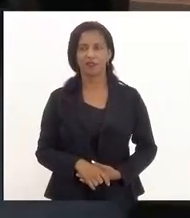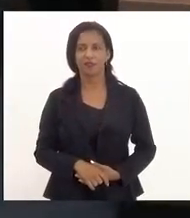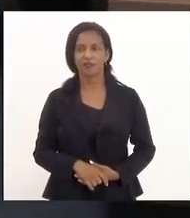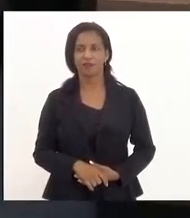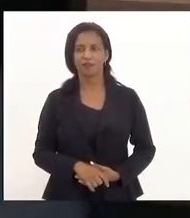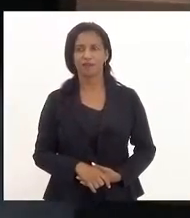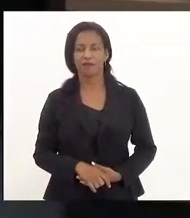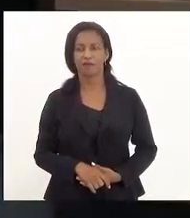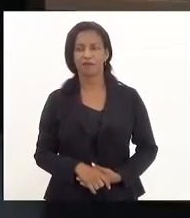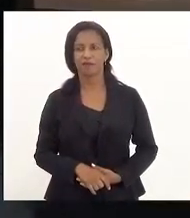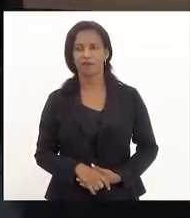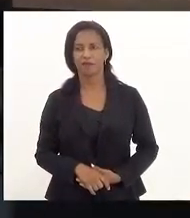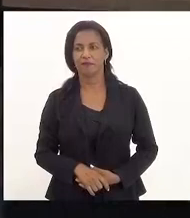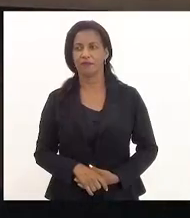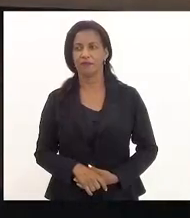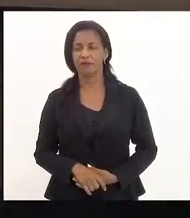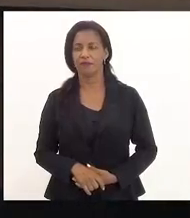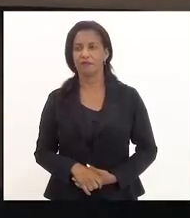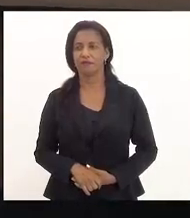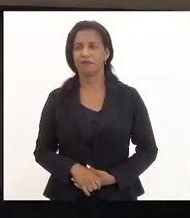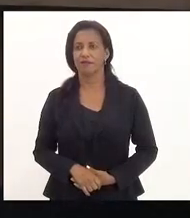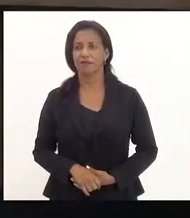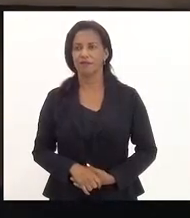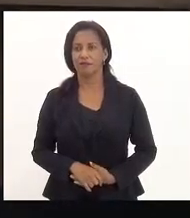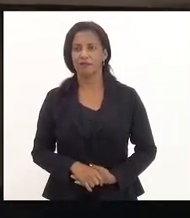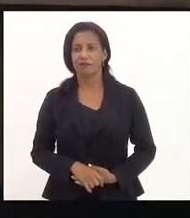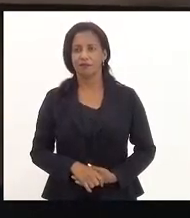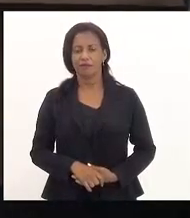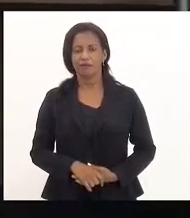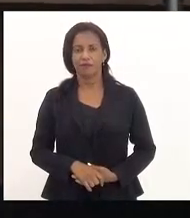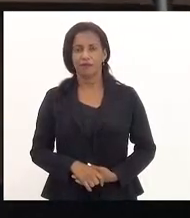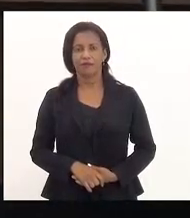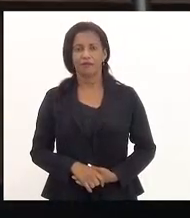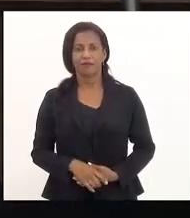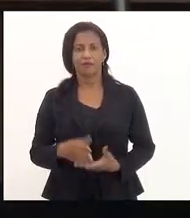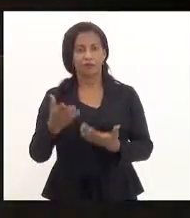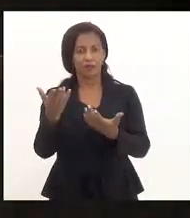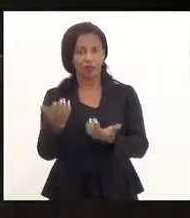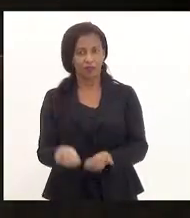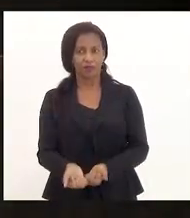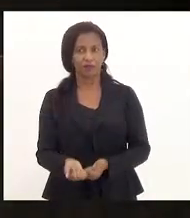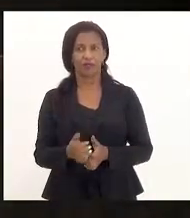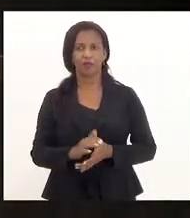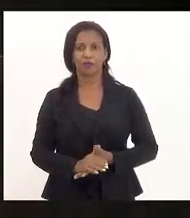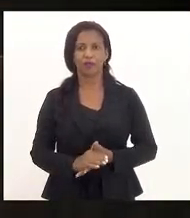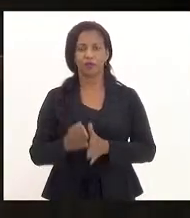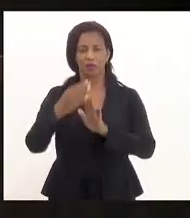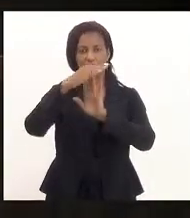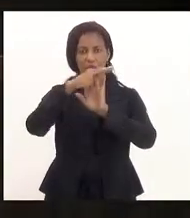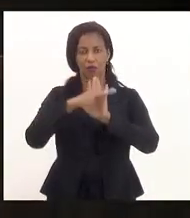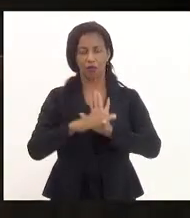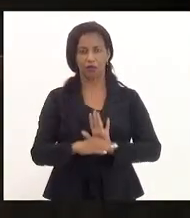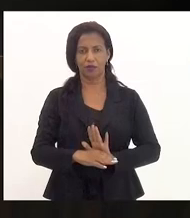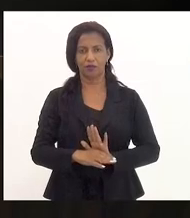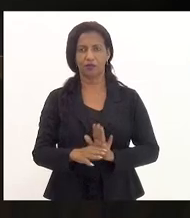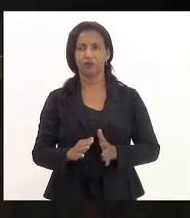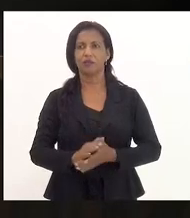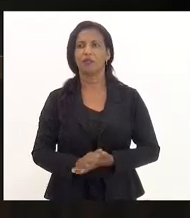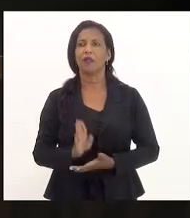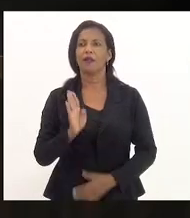Boa tarde, Mink. Vamos à ordem do dia. Subtenente,